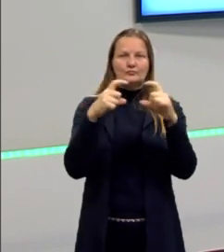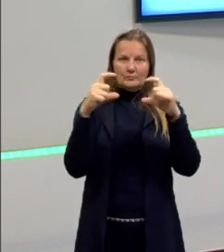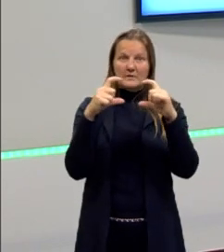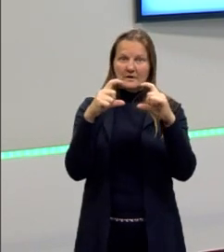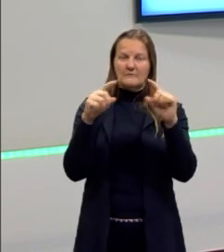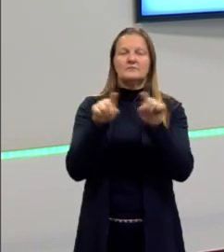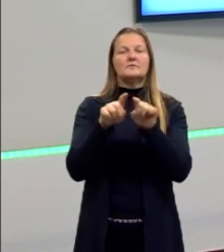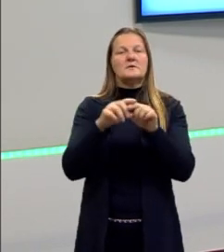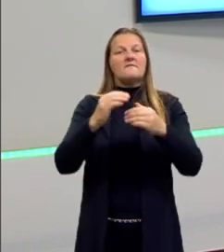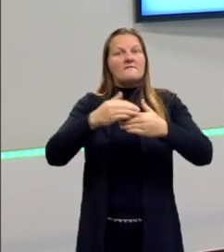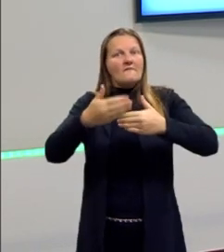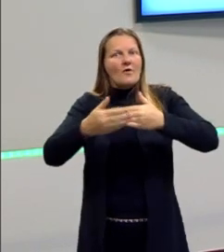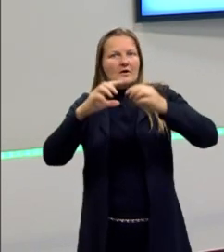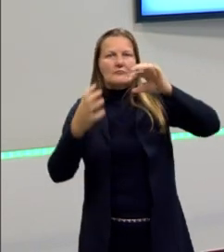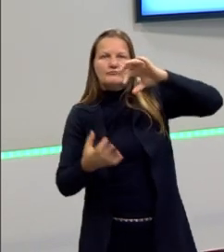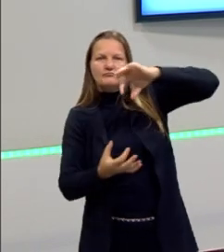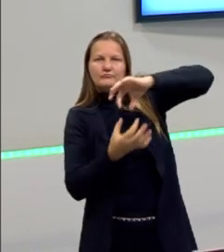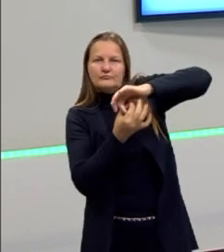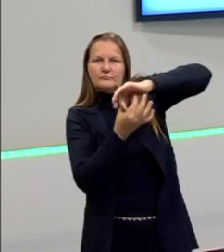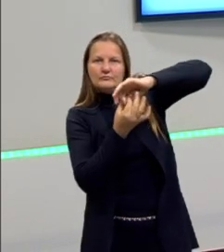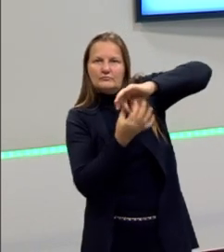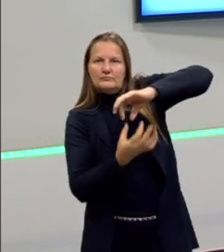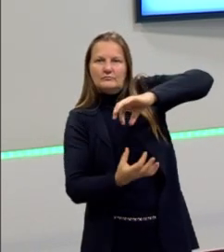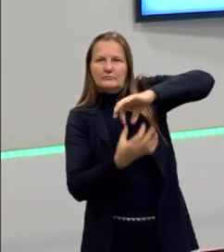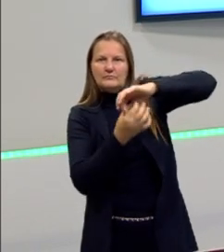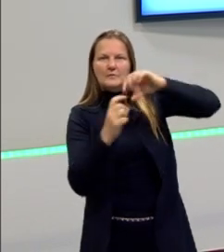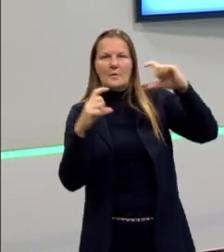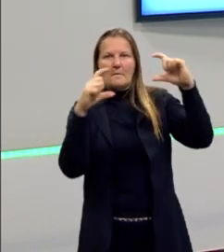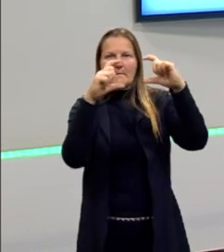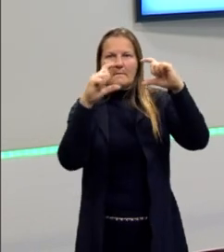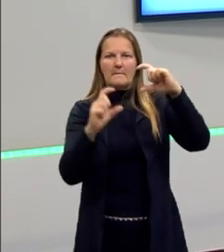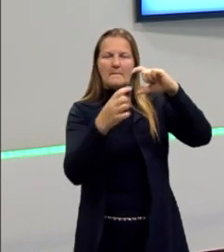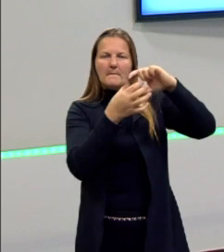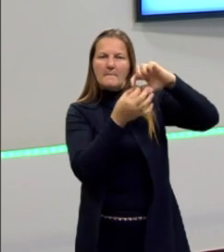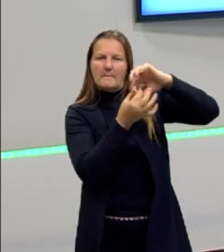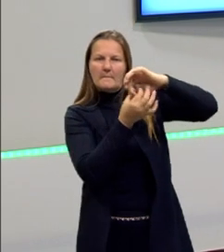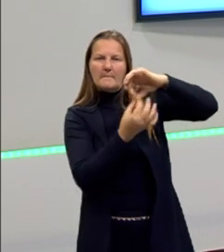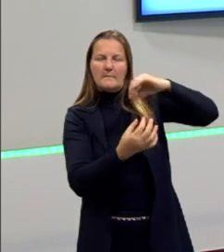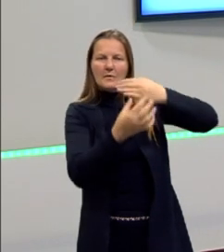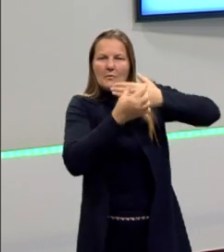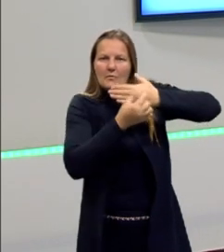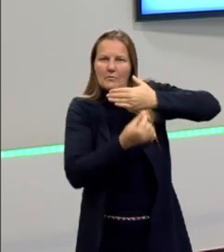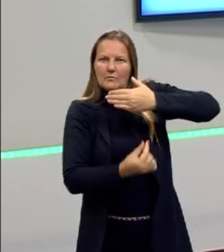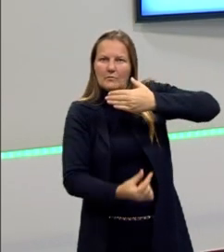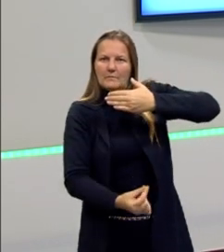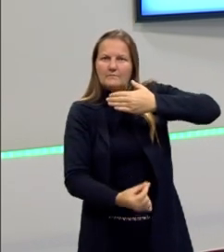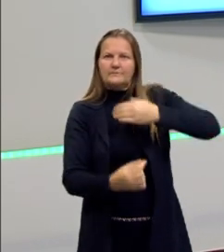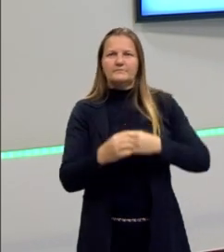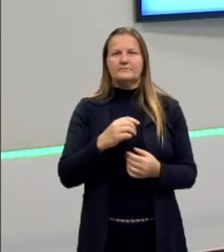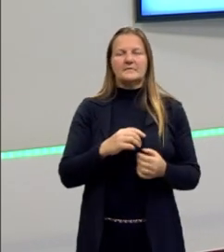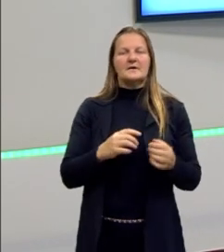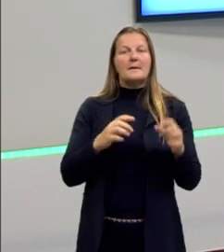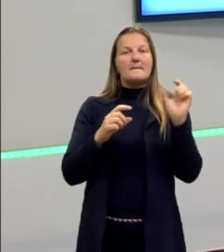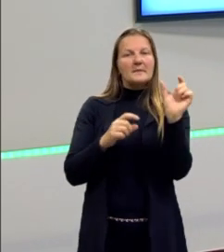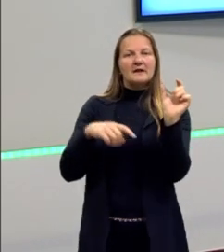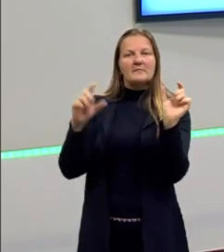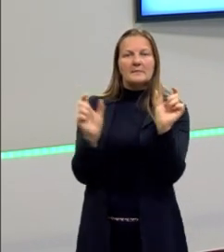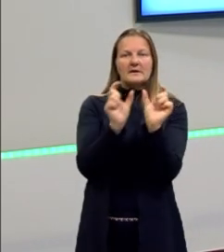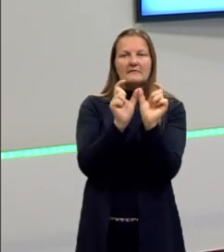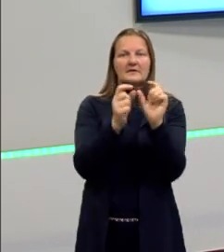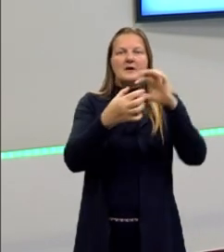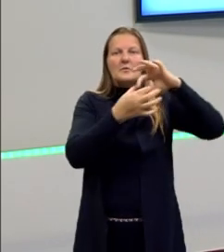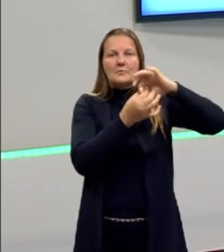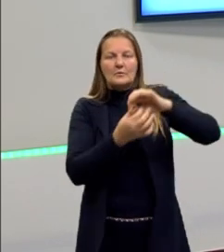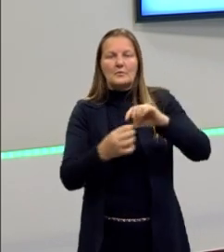e fora dele, para ligar um parágrafo ao outro dentro do texto, para ligar uma palavra à outra